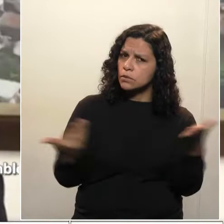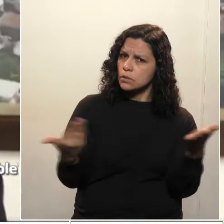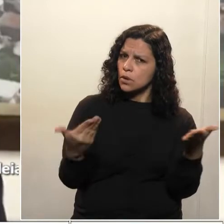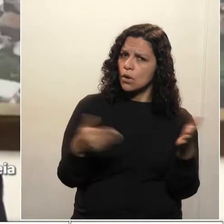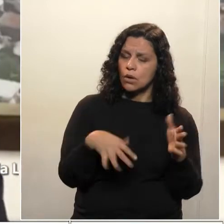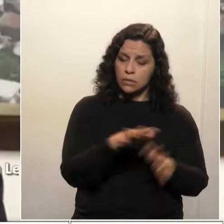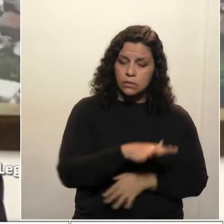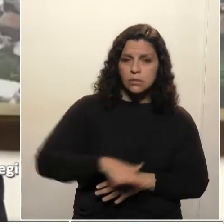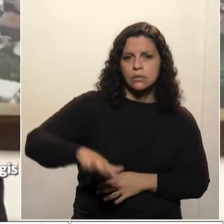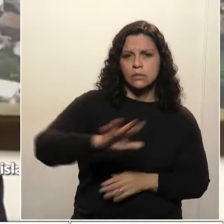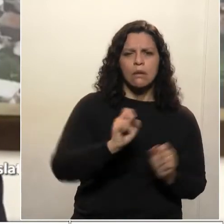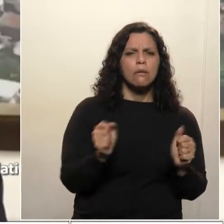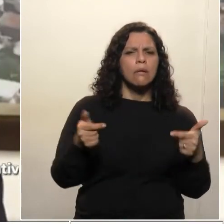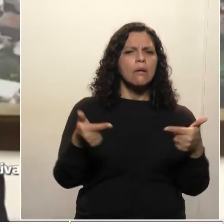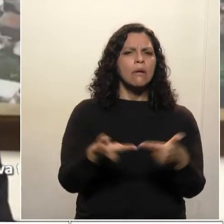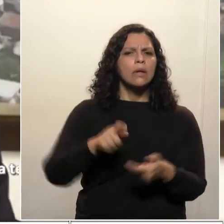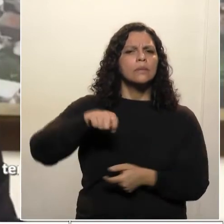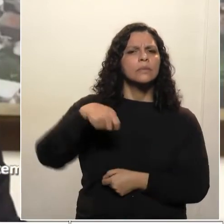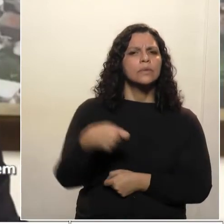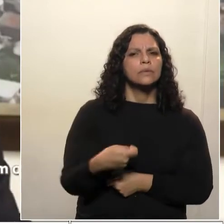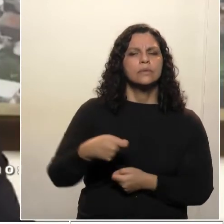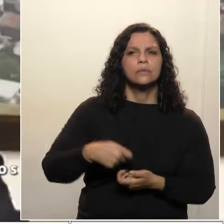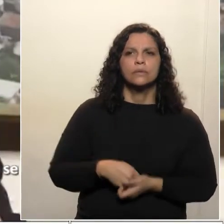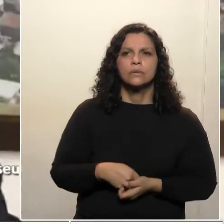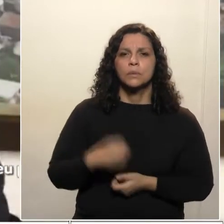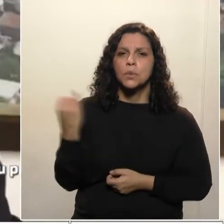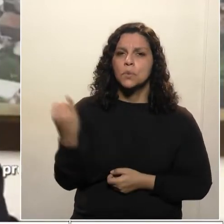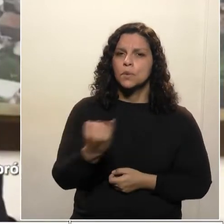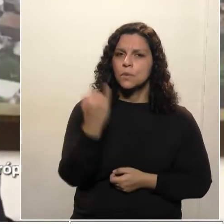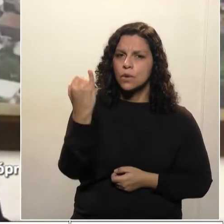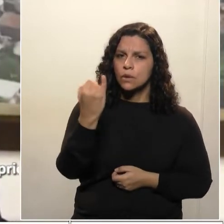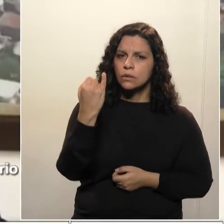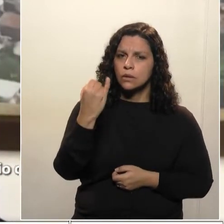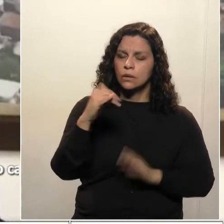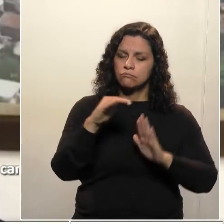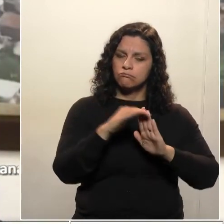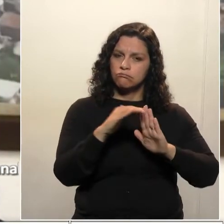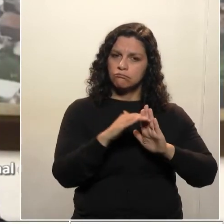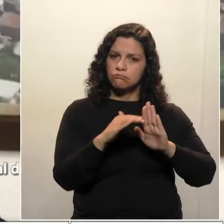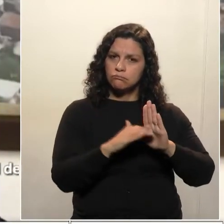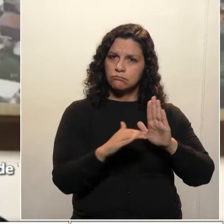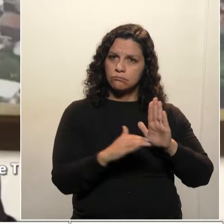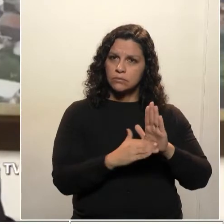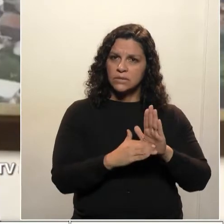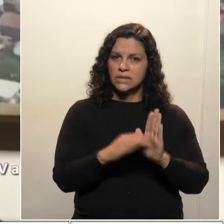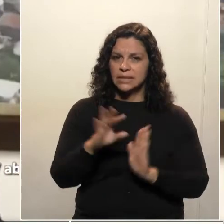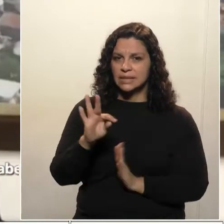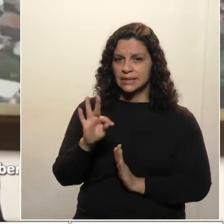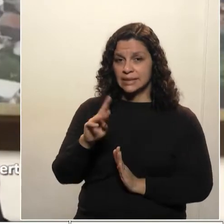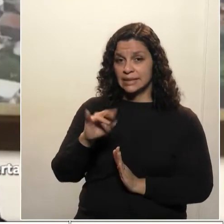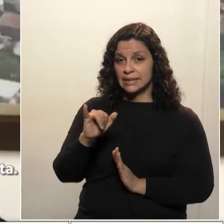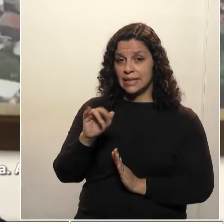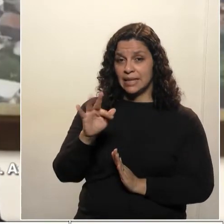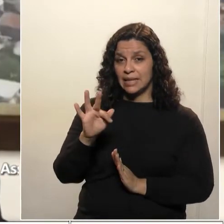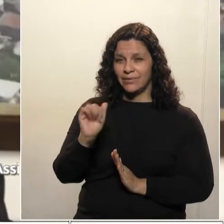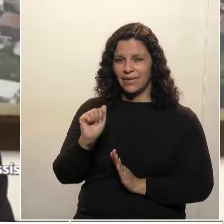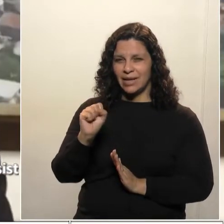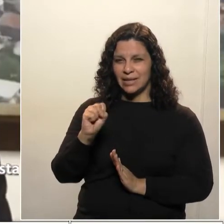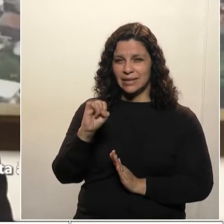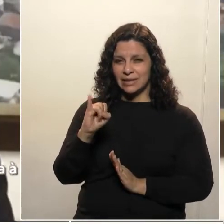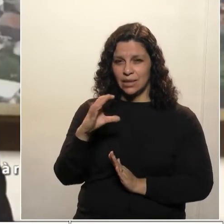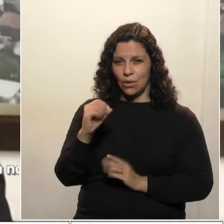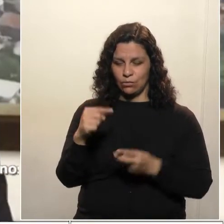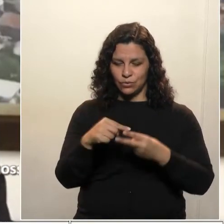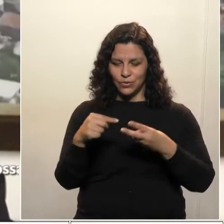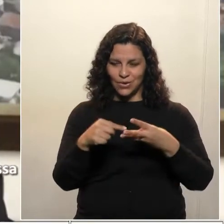espaço sobre este importantíssimo programa TRIFASCO no Paraná, um